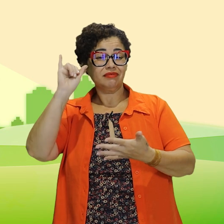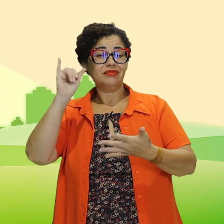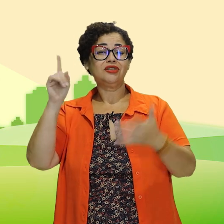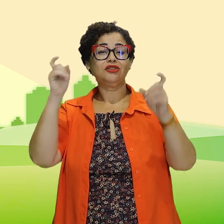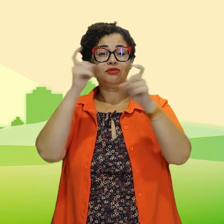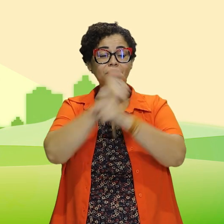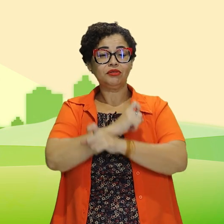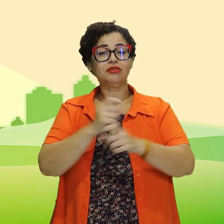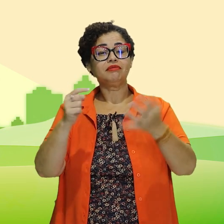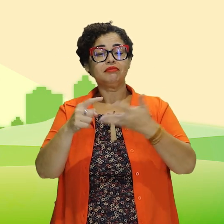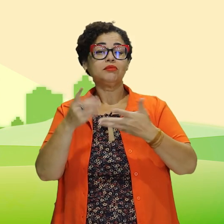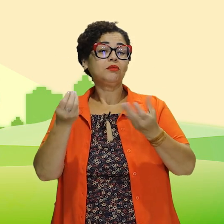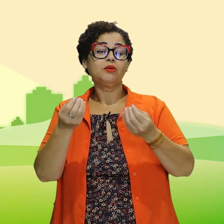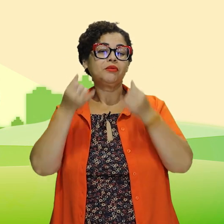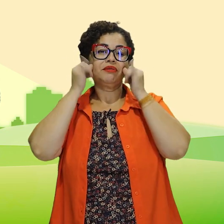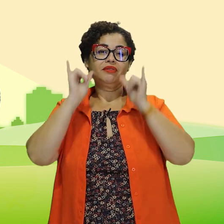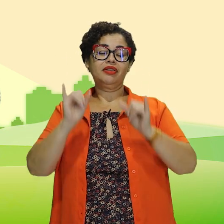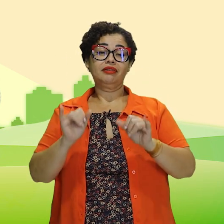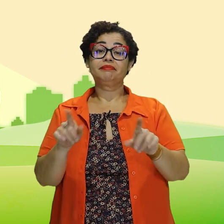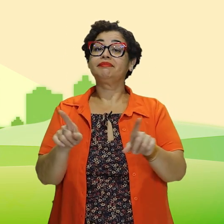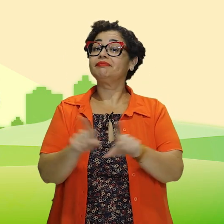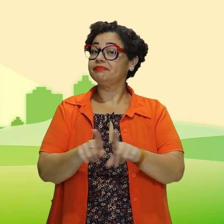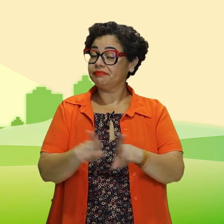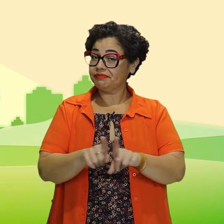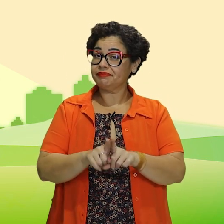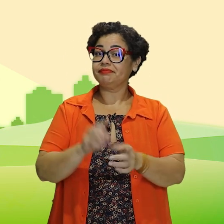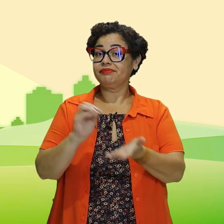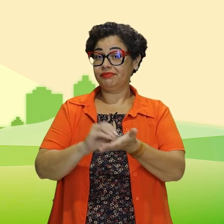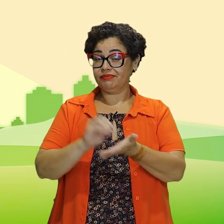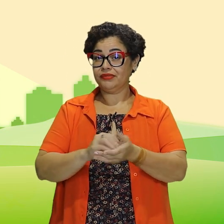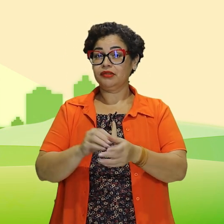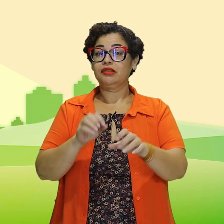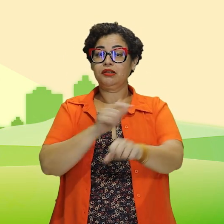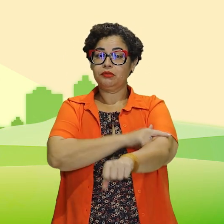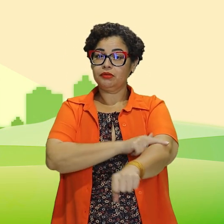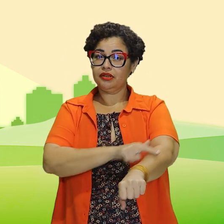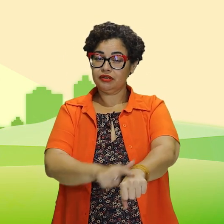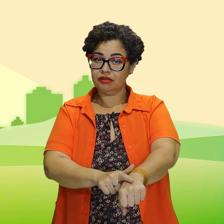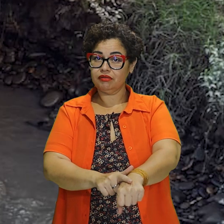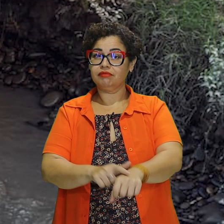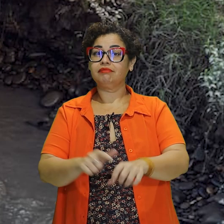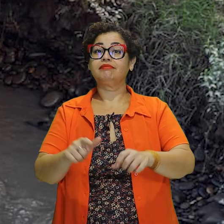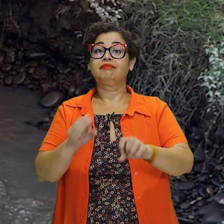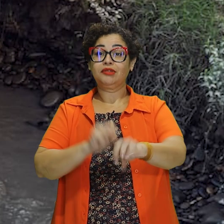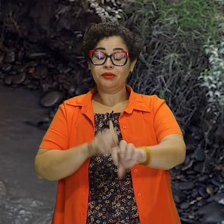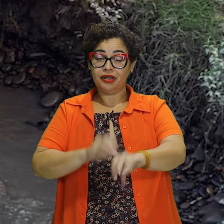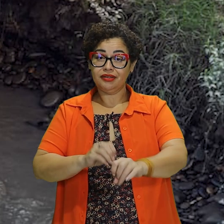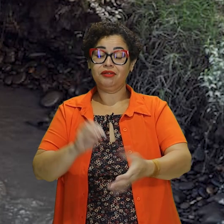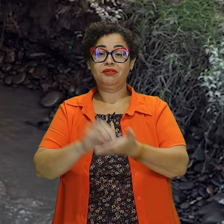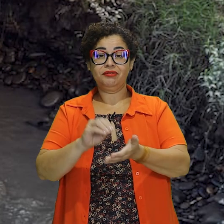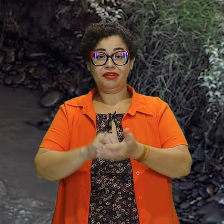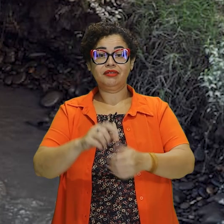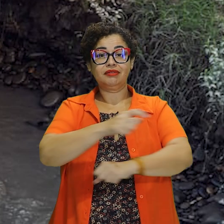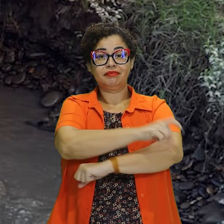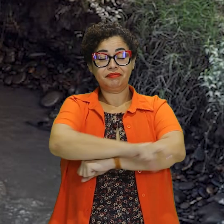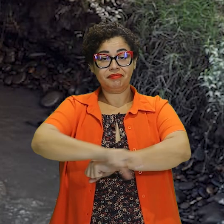dificultam uma resposta eficiente. Além disso, a falta de educação e saneamento